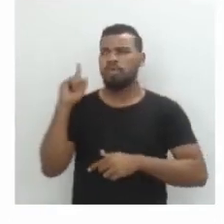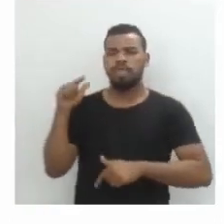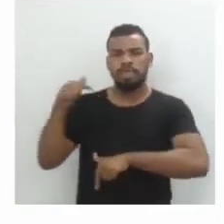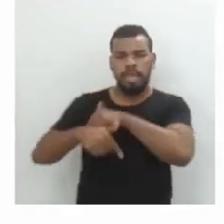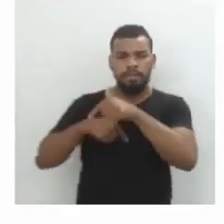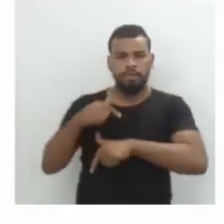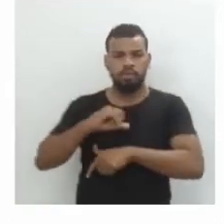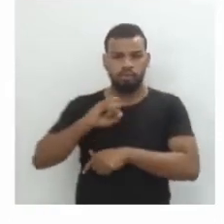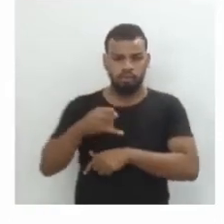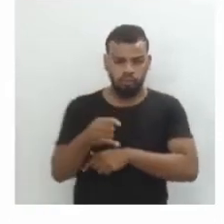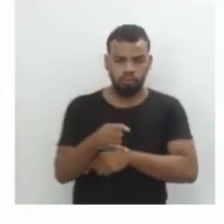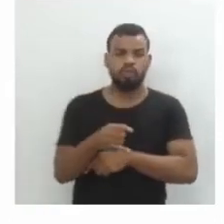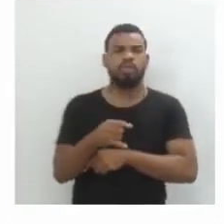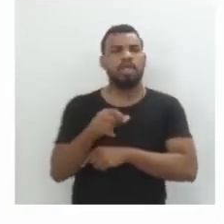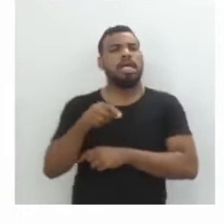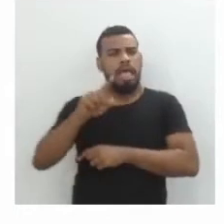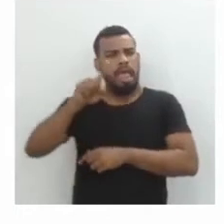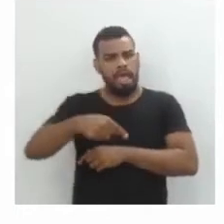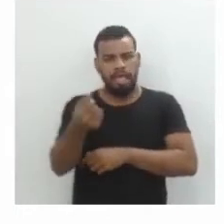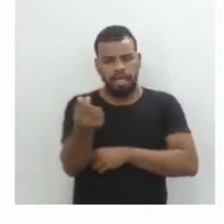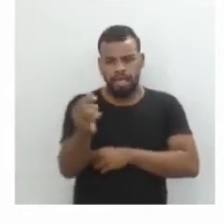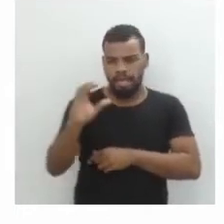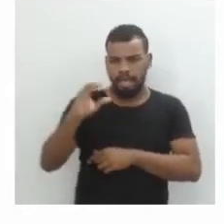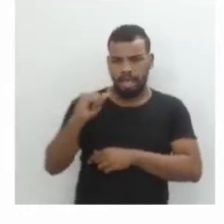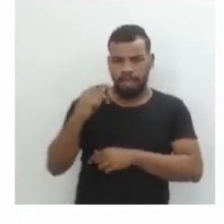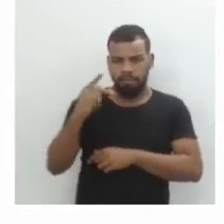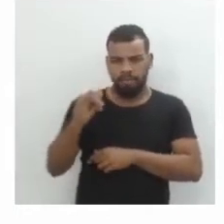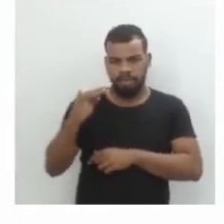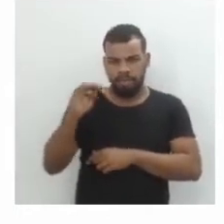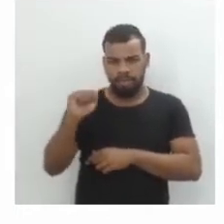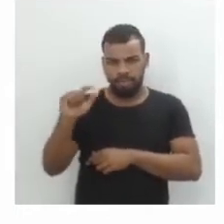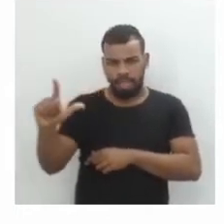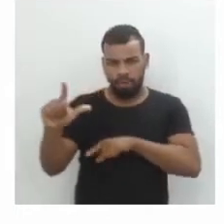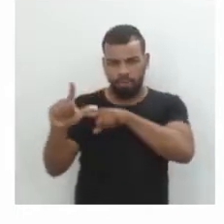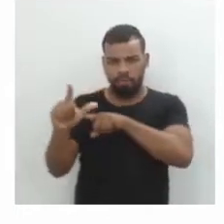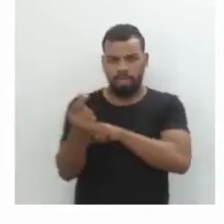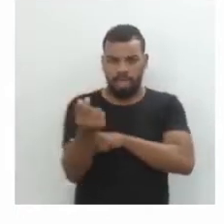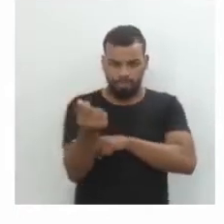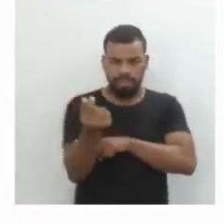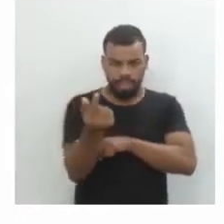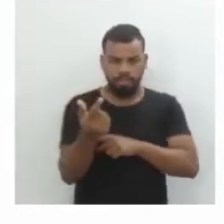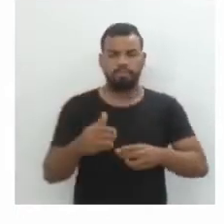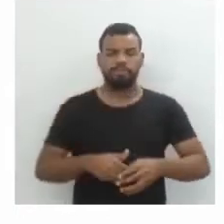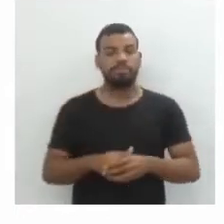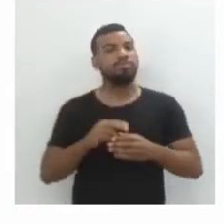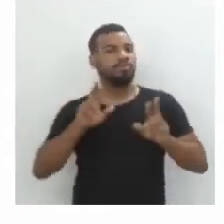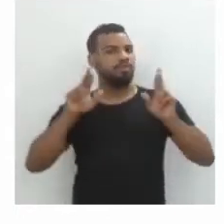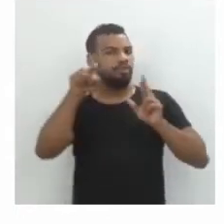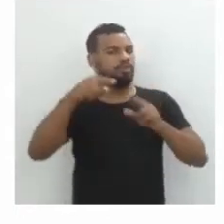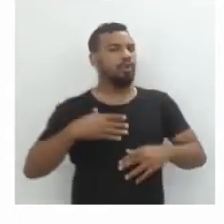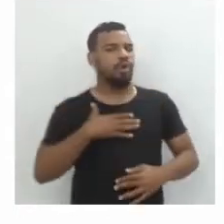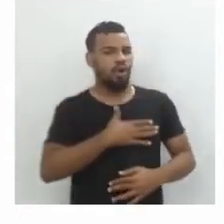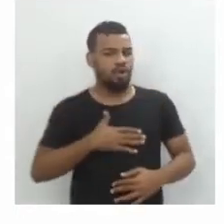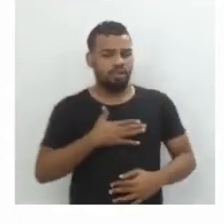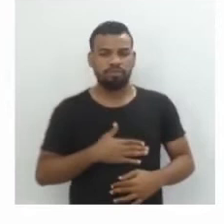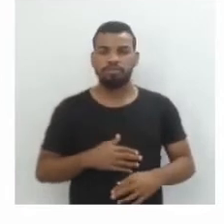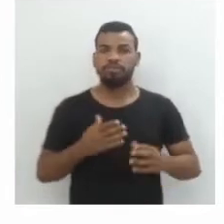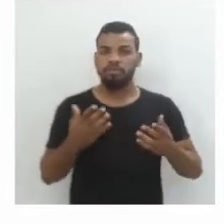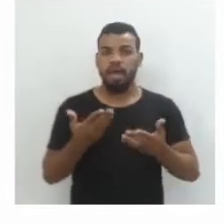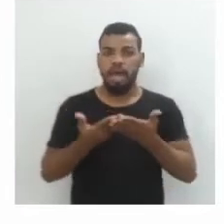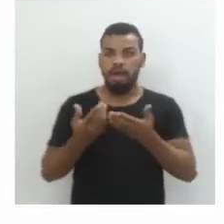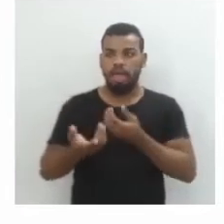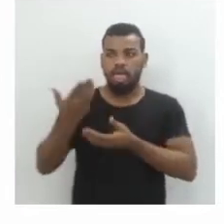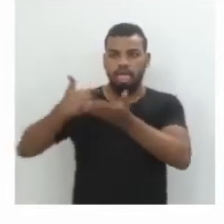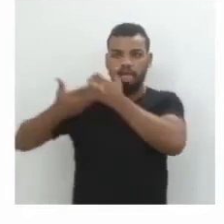diretamente com capital, com juros e com tempo. Então vamos, espero que vocês gostem, aconselho a voltar às aulas anteriores